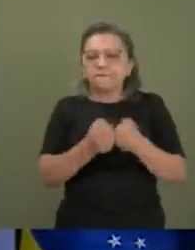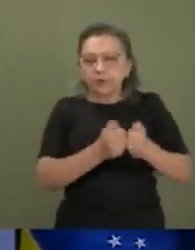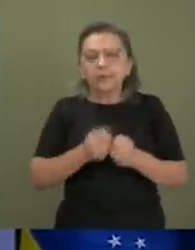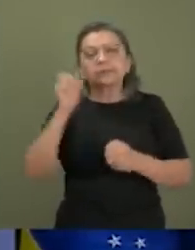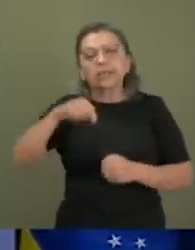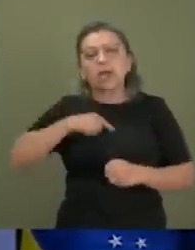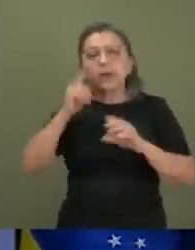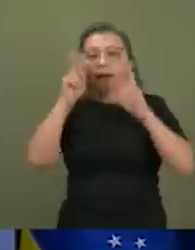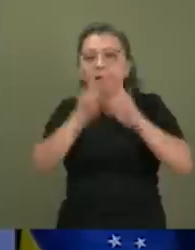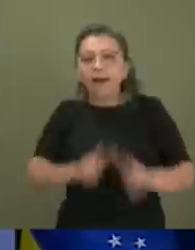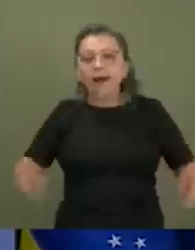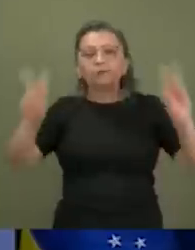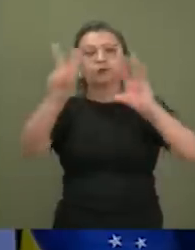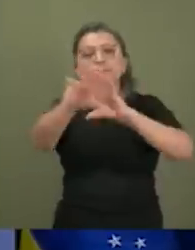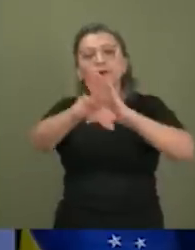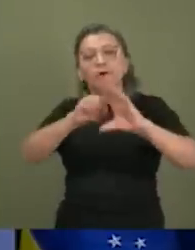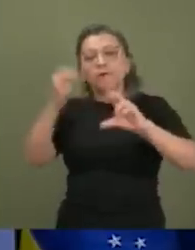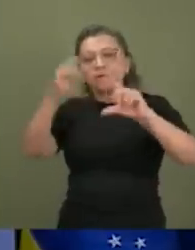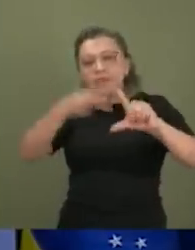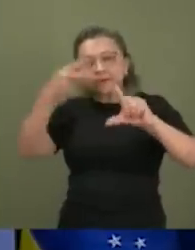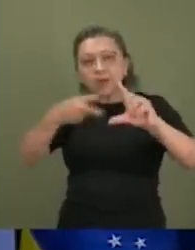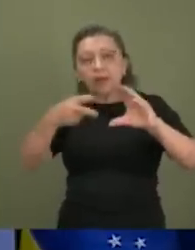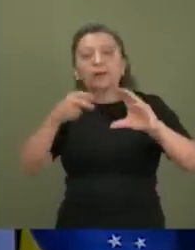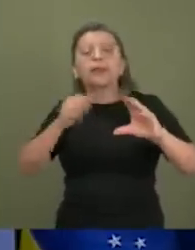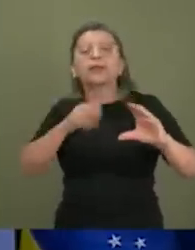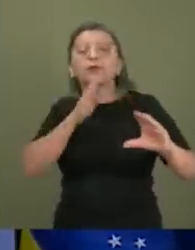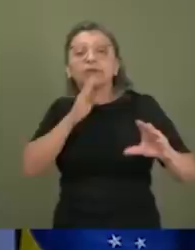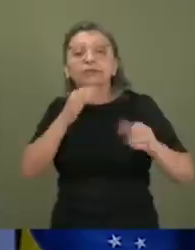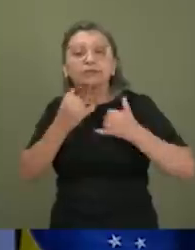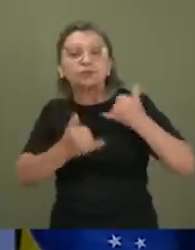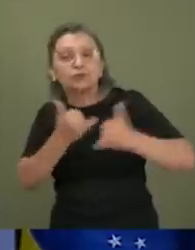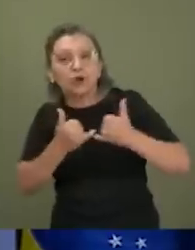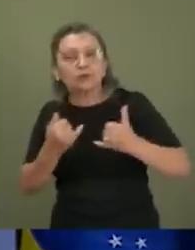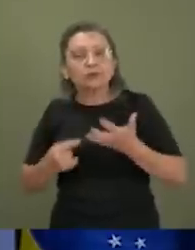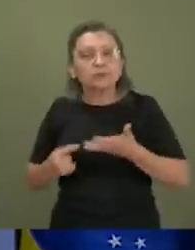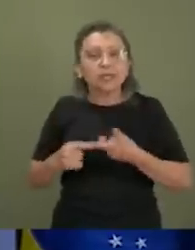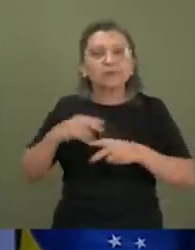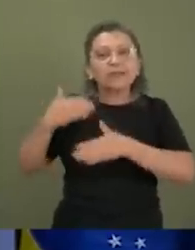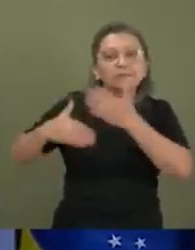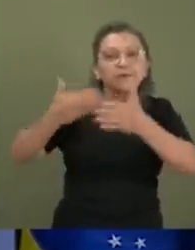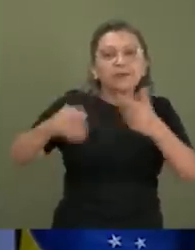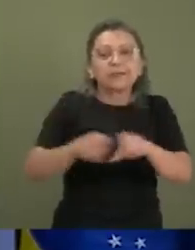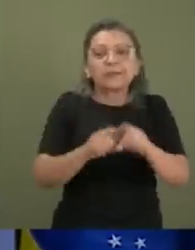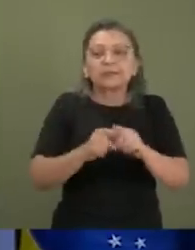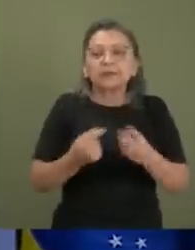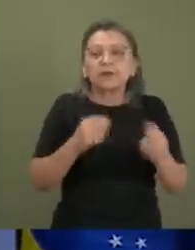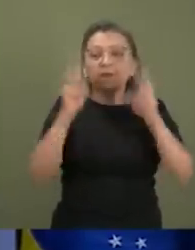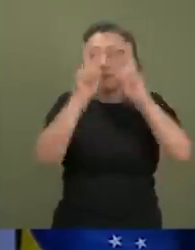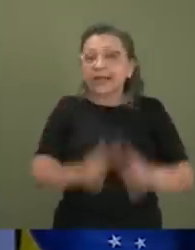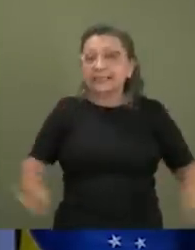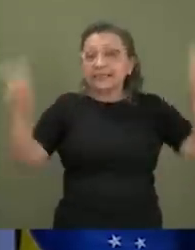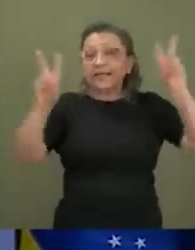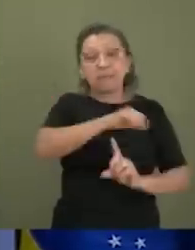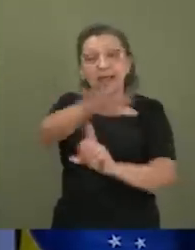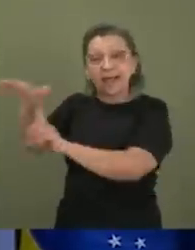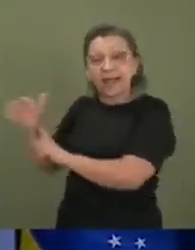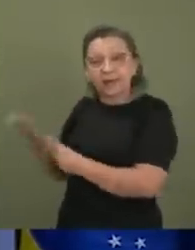uma obra audiovisual. Para quem hoje conhece os jogos que estão sendo desenvolvidos e que estão viralizando e que estão